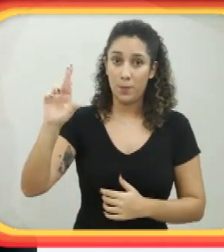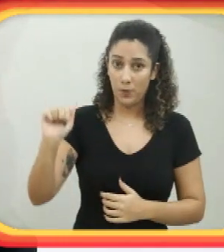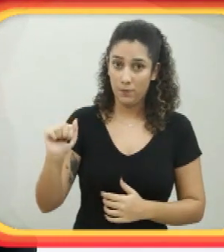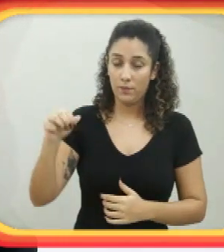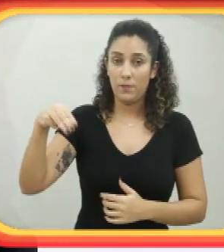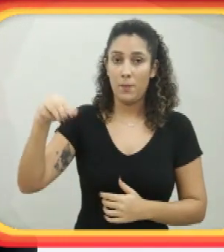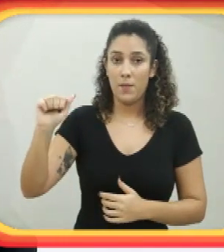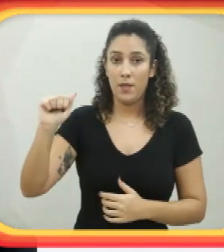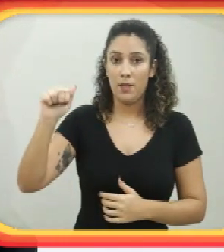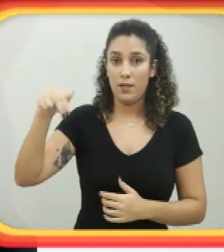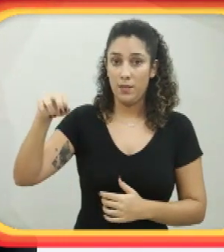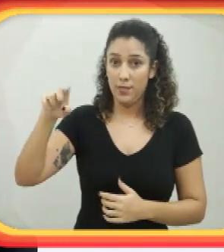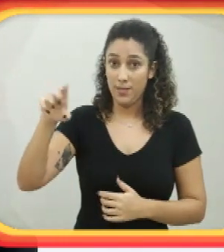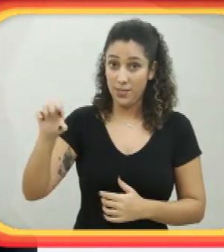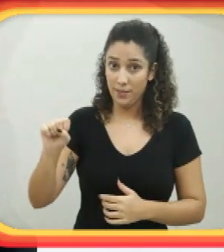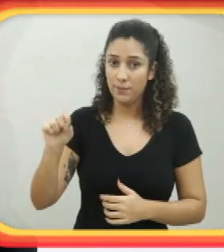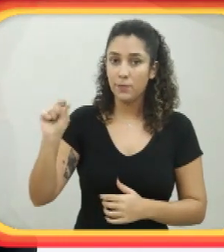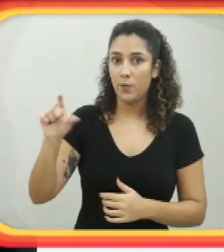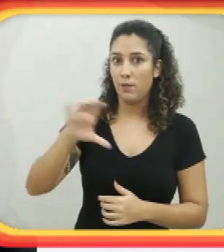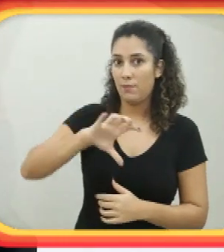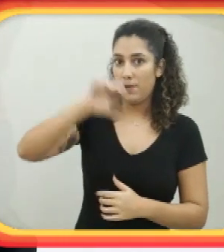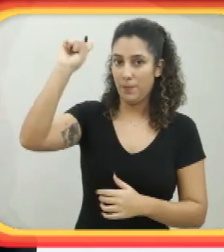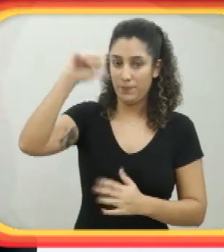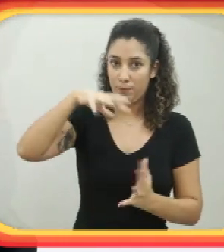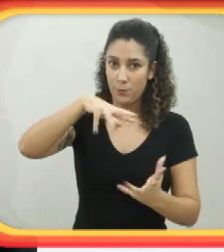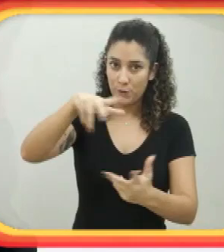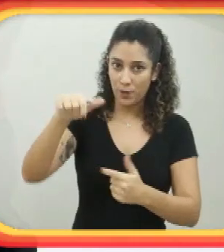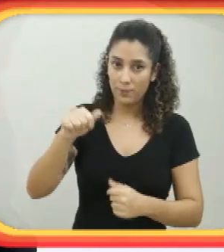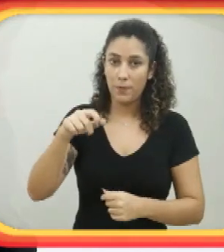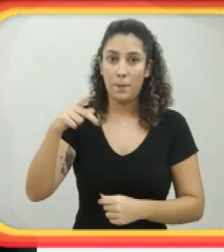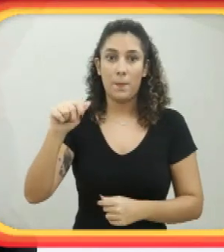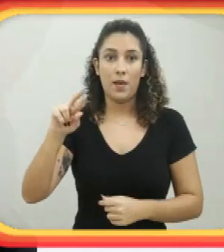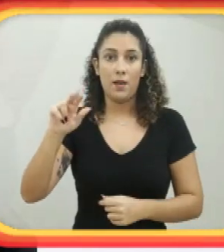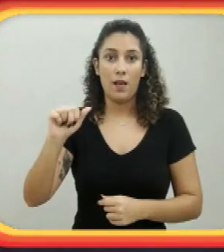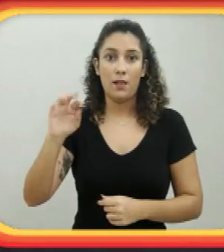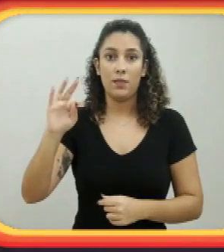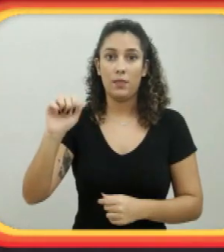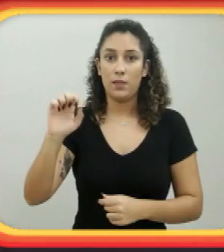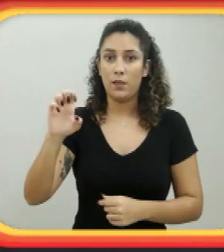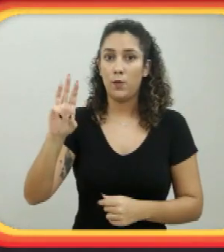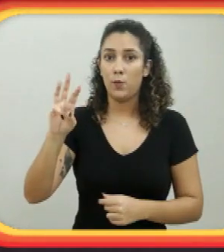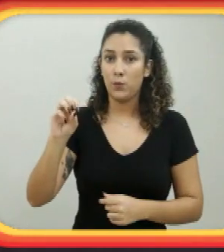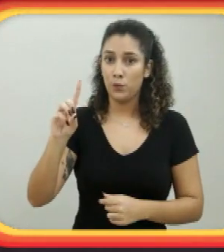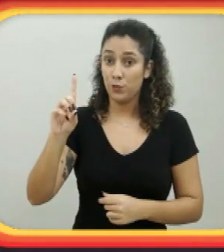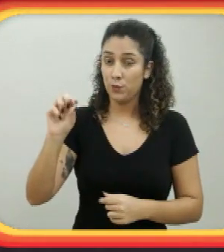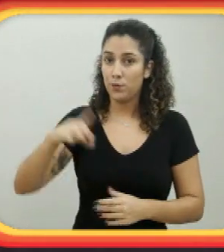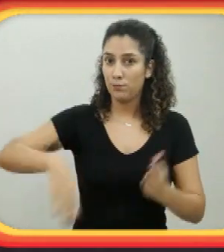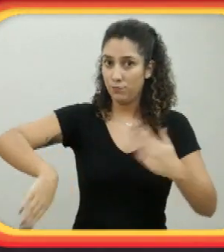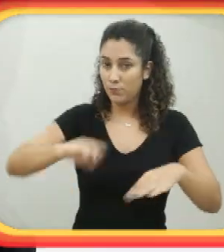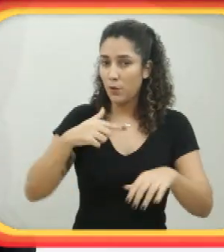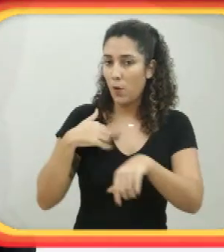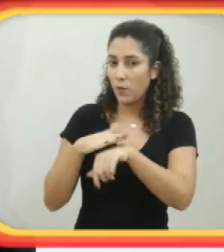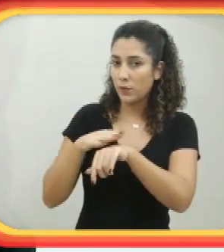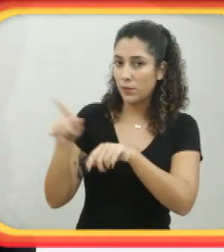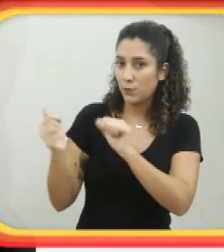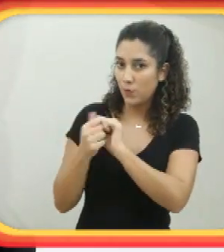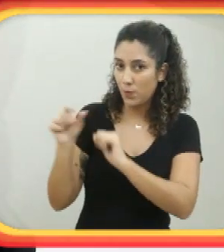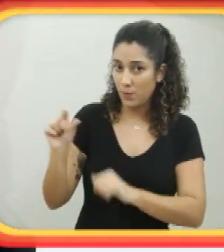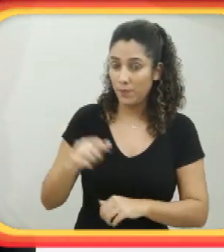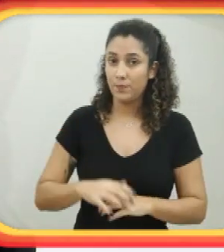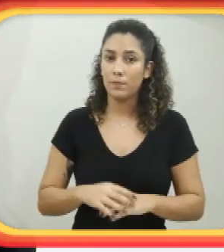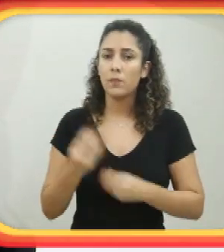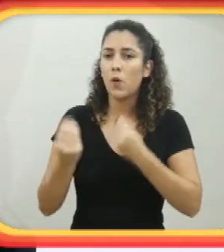conversar com a Débora Menezes, que é campeã mundial de Paratacondor. Eu vou conversar um pouquinho com ela. Como é que você